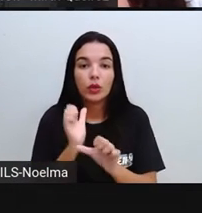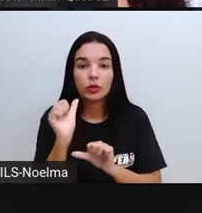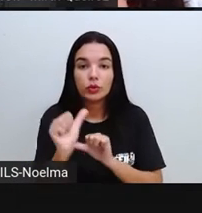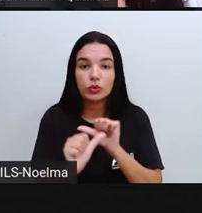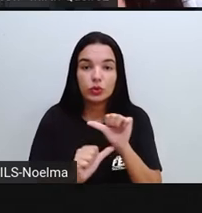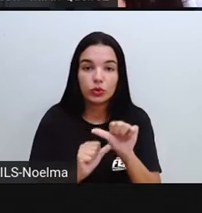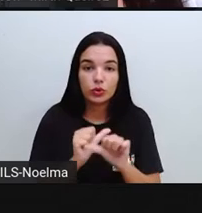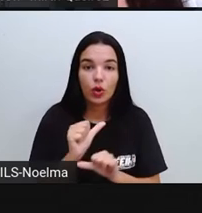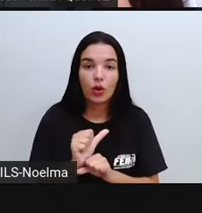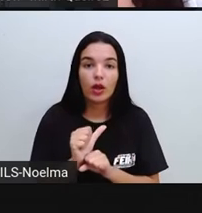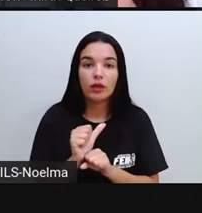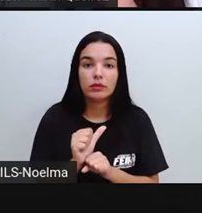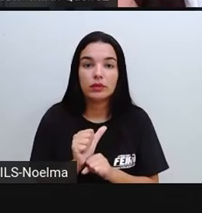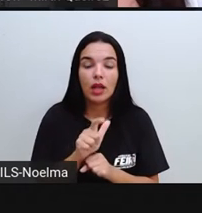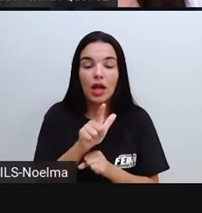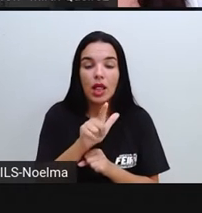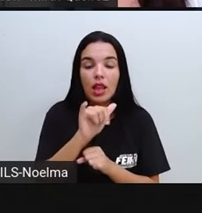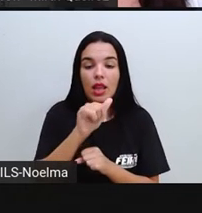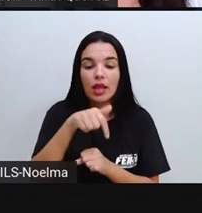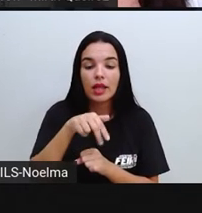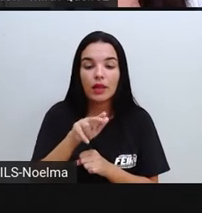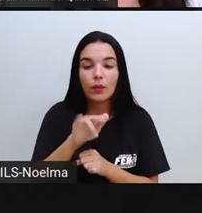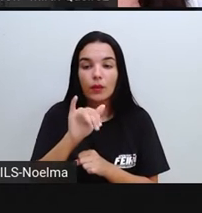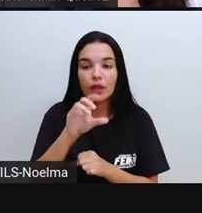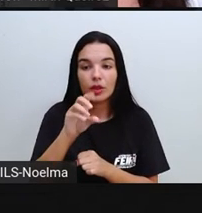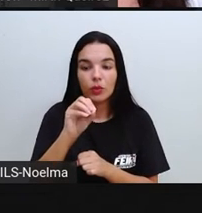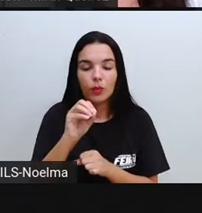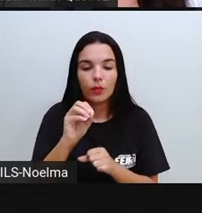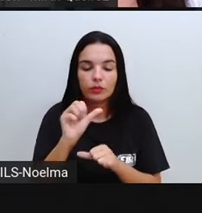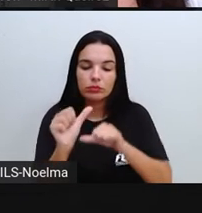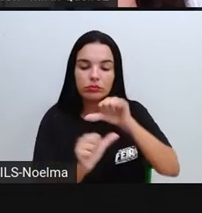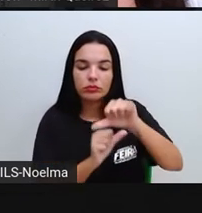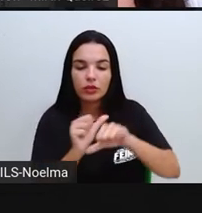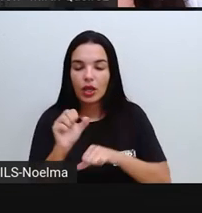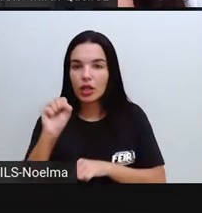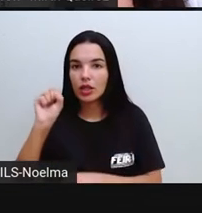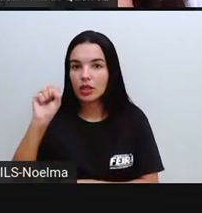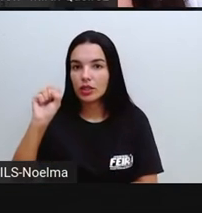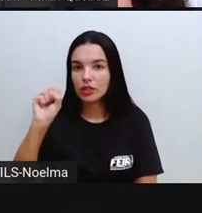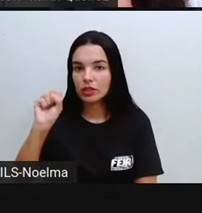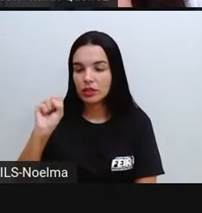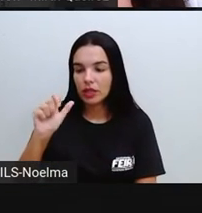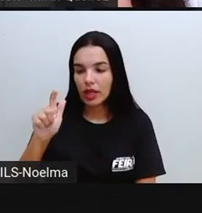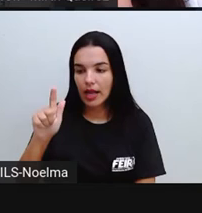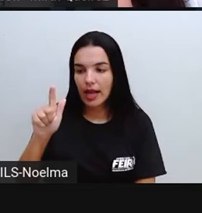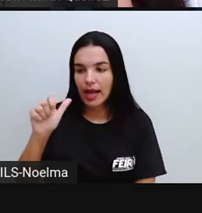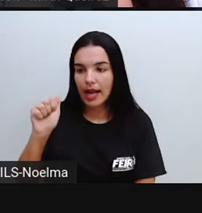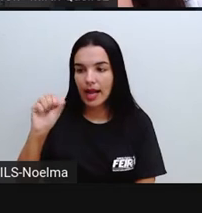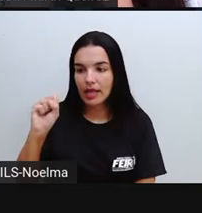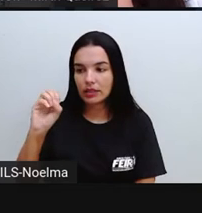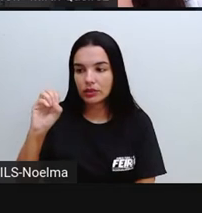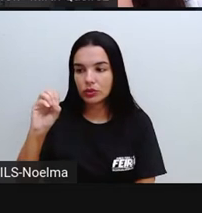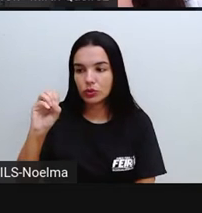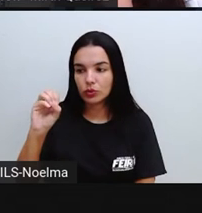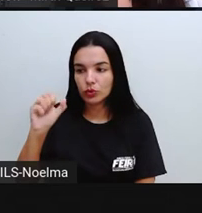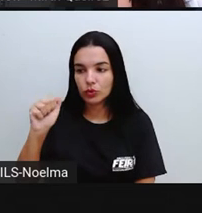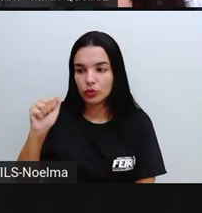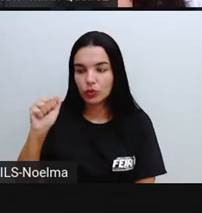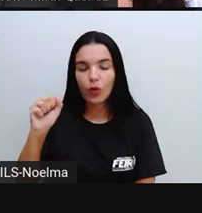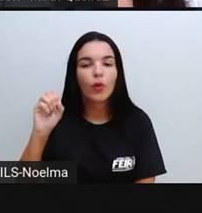vaporização. Quando ela muda do estado gasoso para o estado